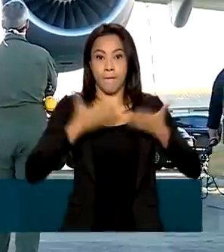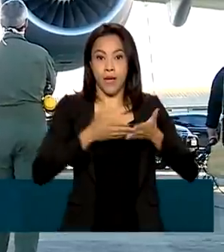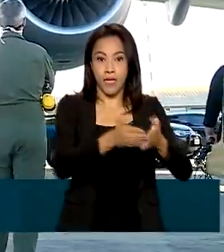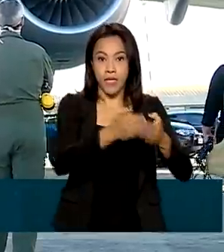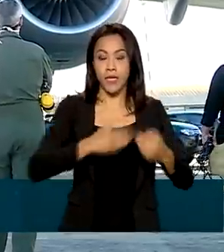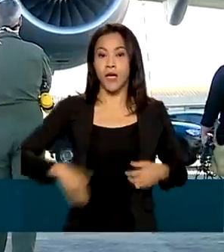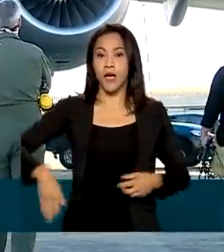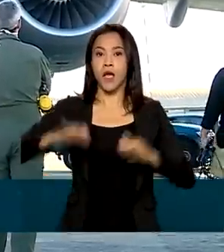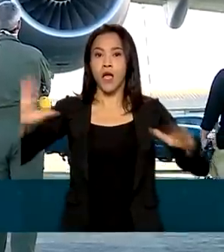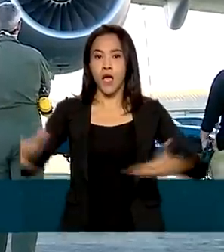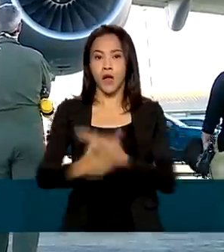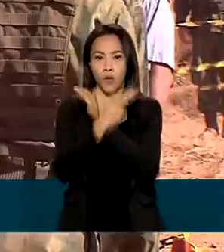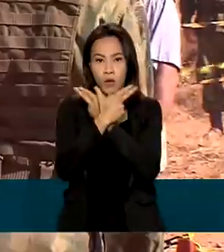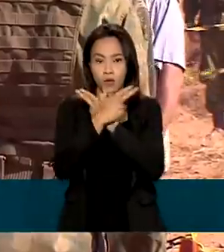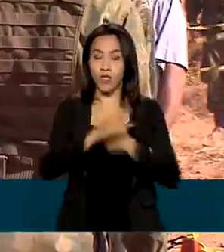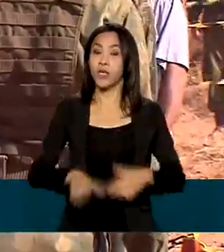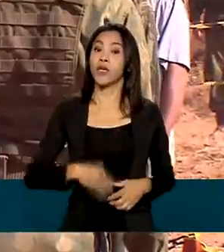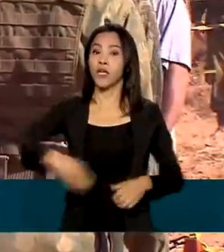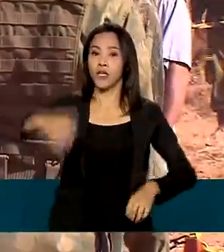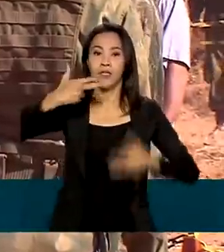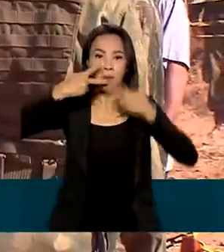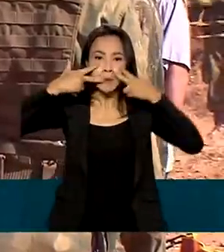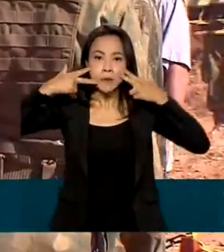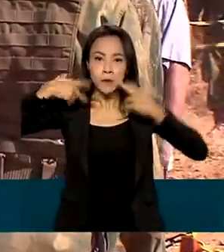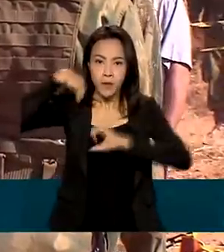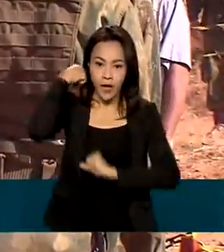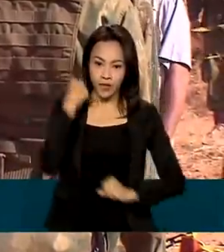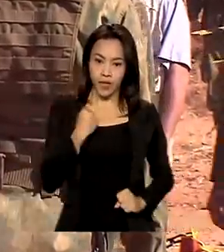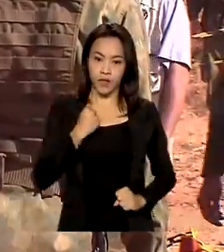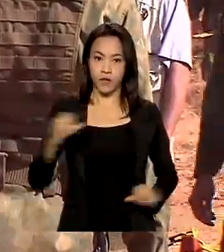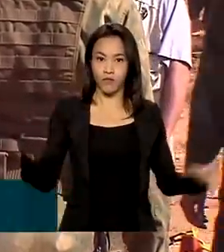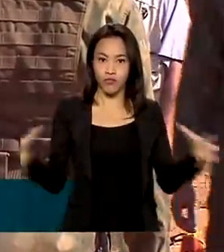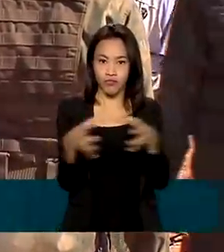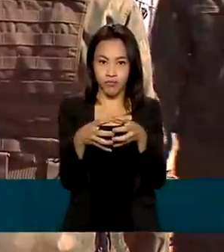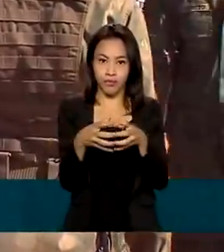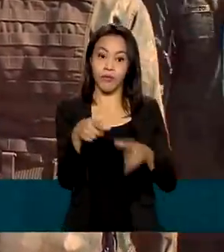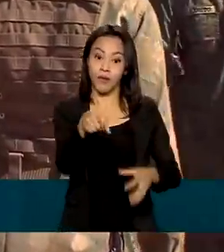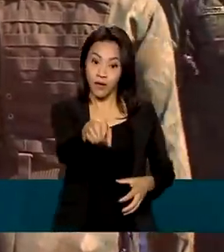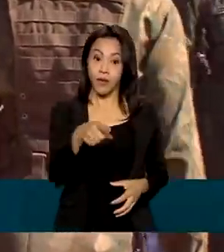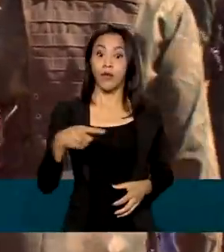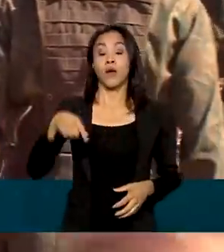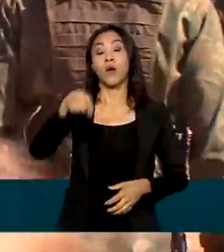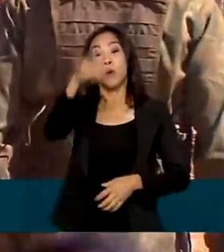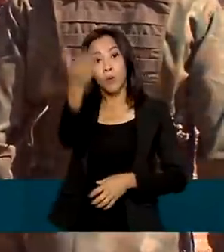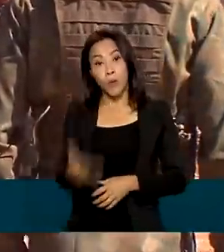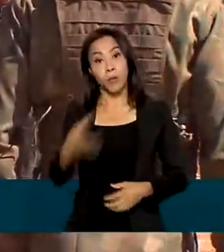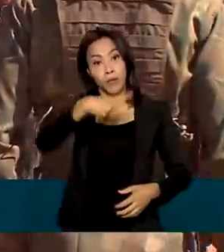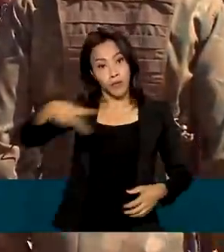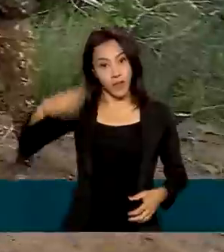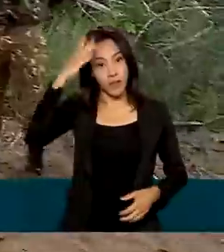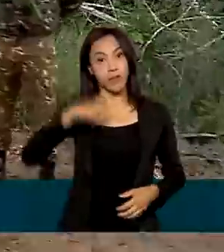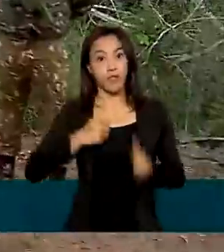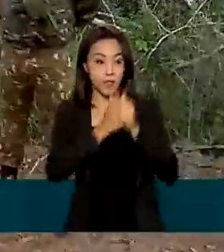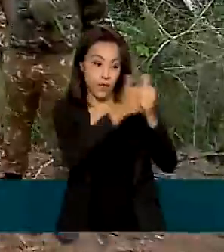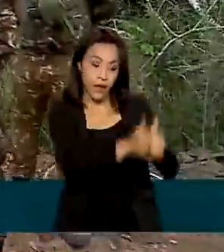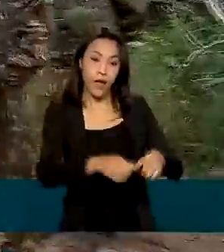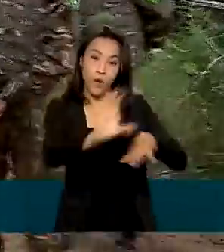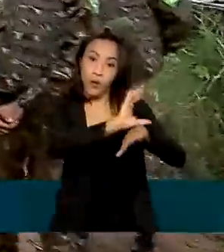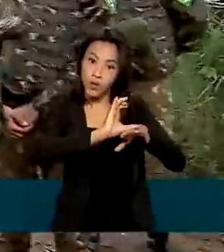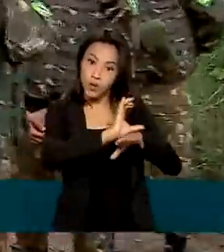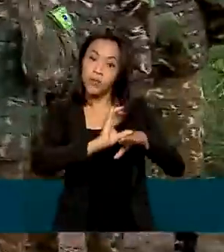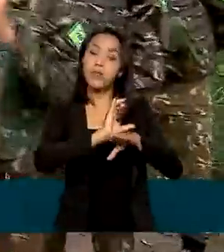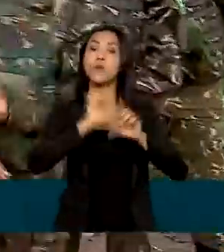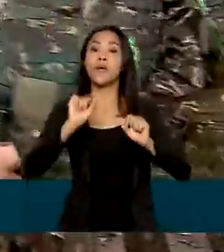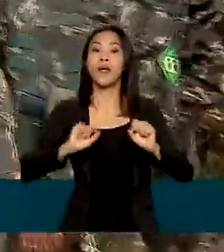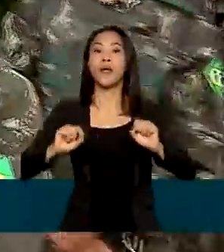Aeronáutica e pelo Exército. Sob a autoridade suprema do presidente da República, cumprem o papel constitucional de garantir a lei